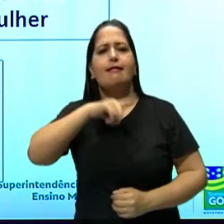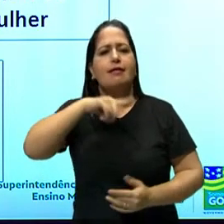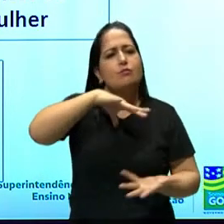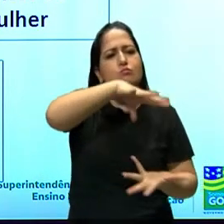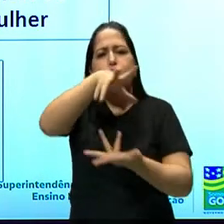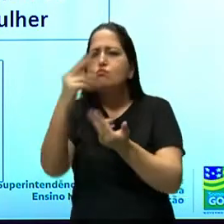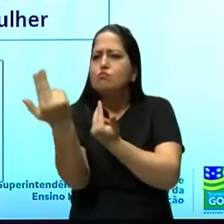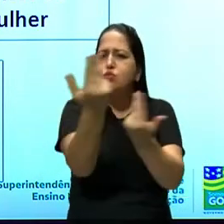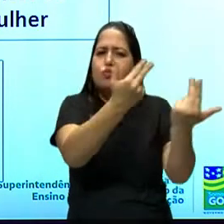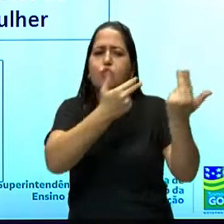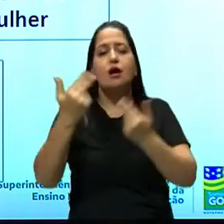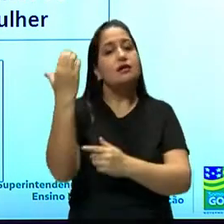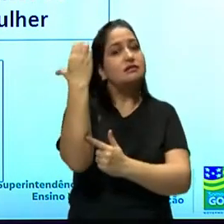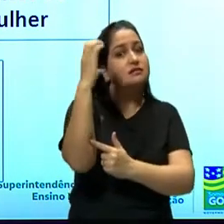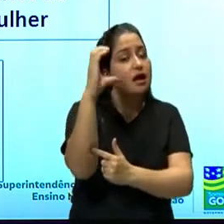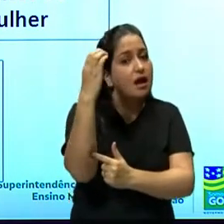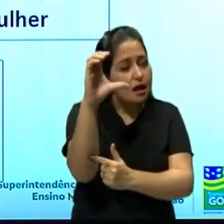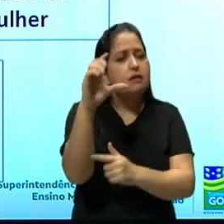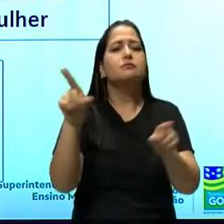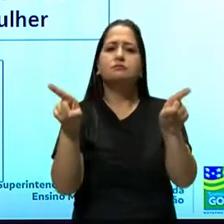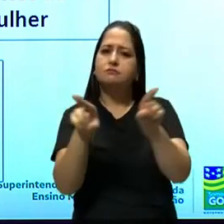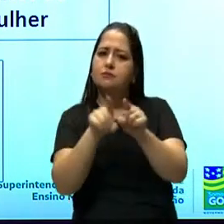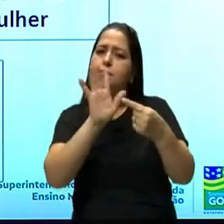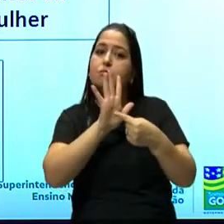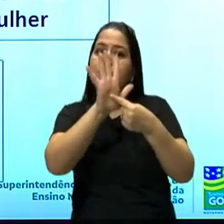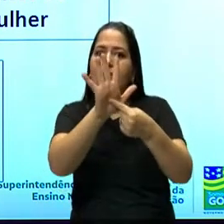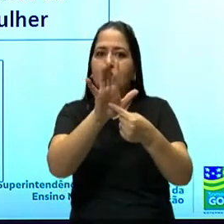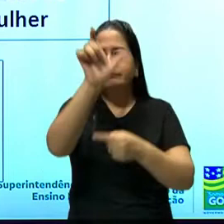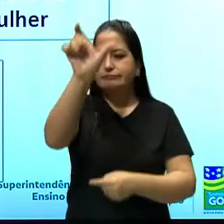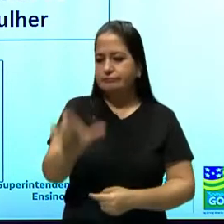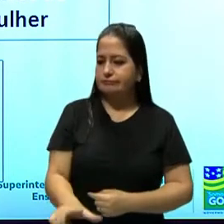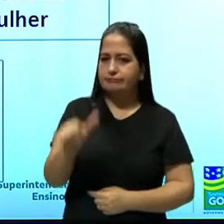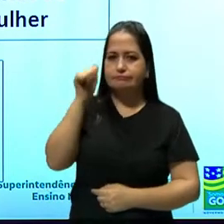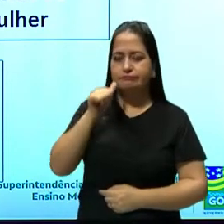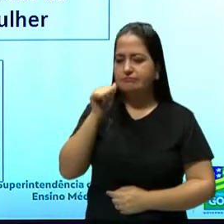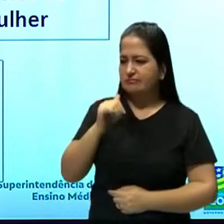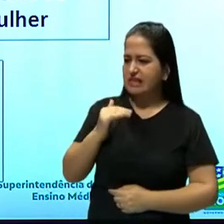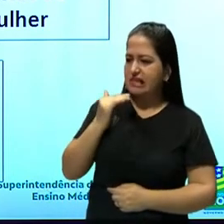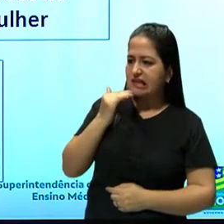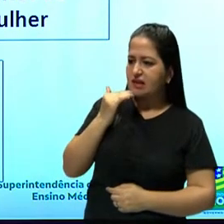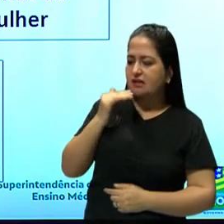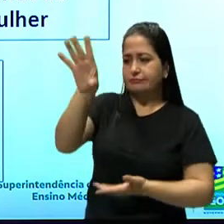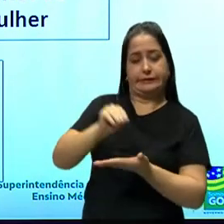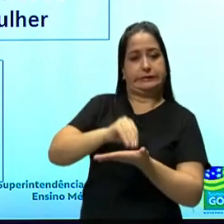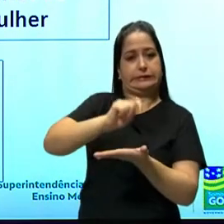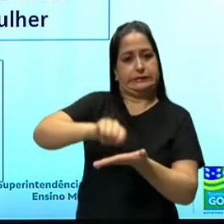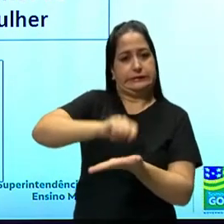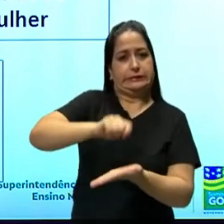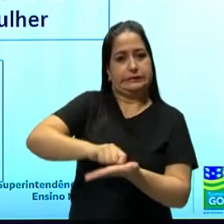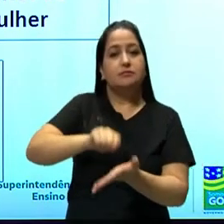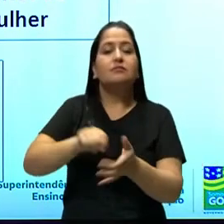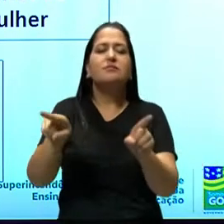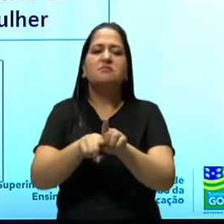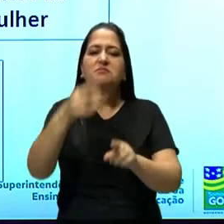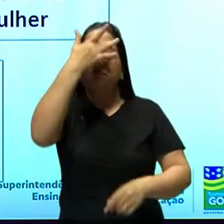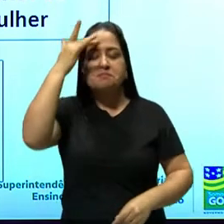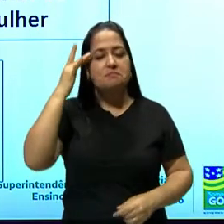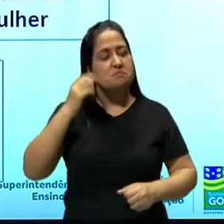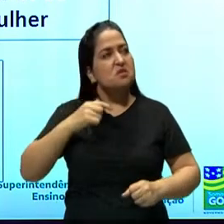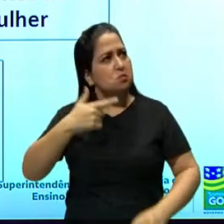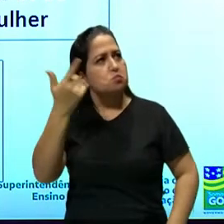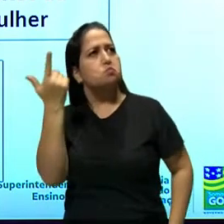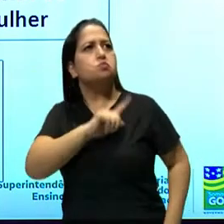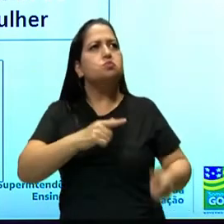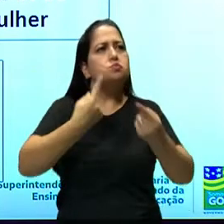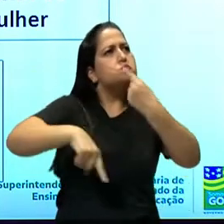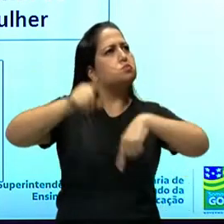universalismo, cientificismo, demonstração dos defeitos da mulher. E os heróis são pessoas comuns. Os